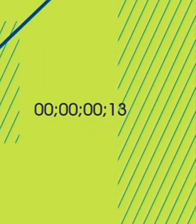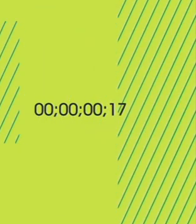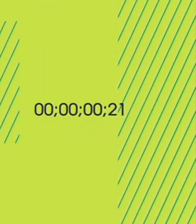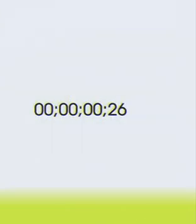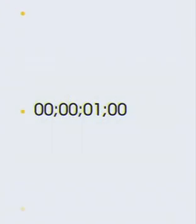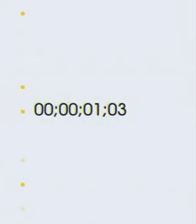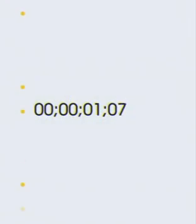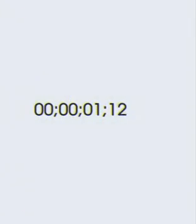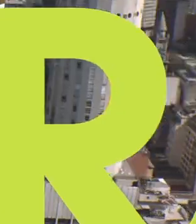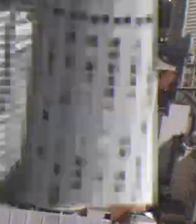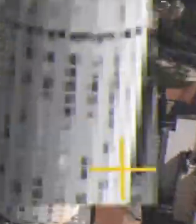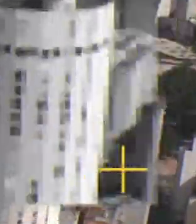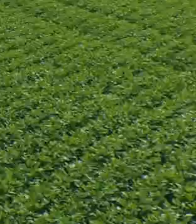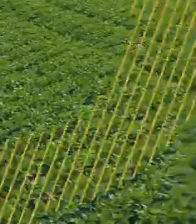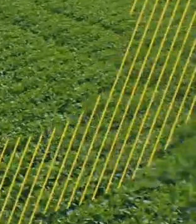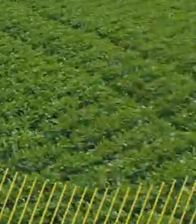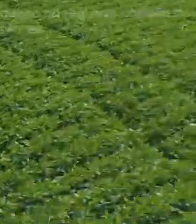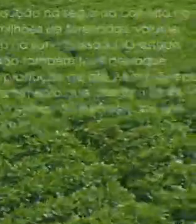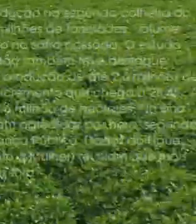Tchau. Tchau. Tchau.